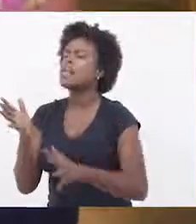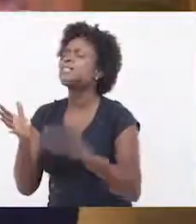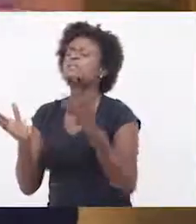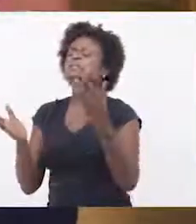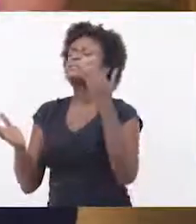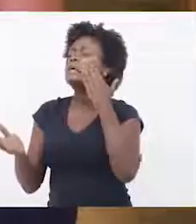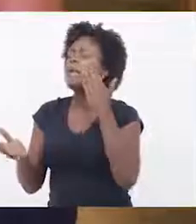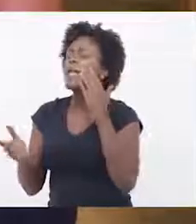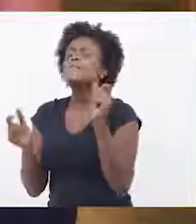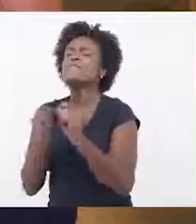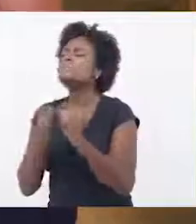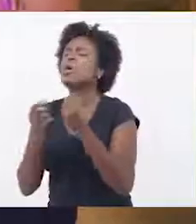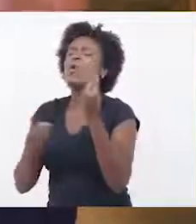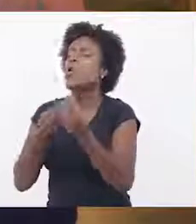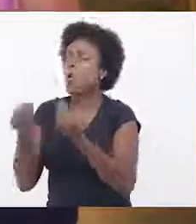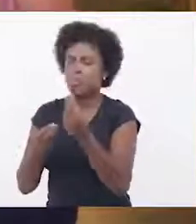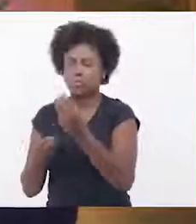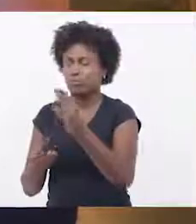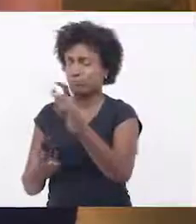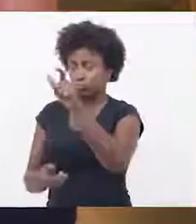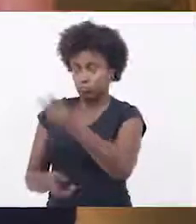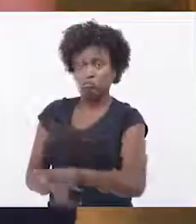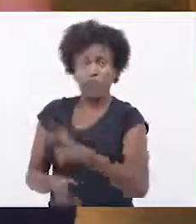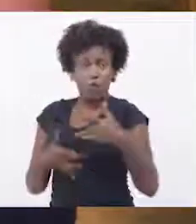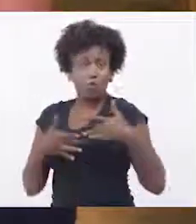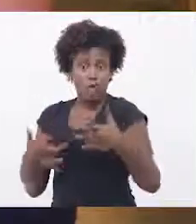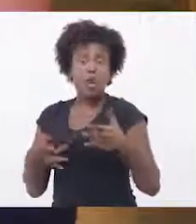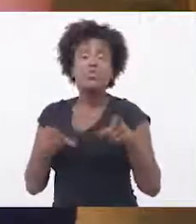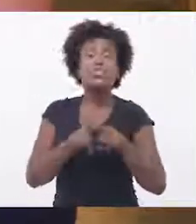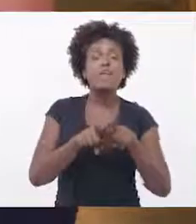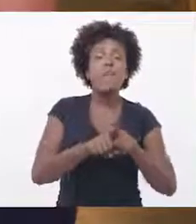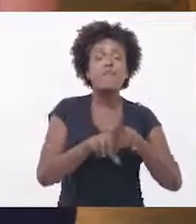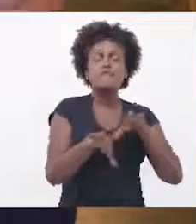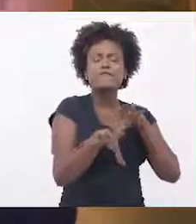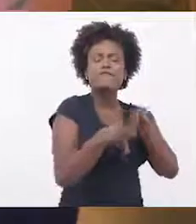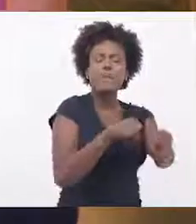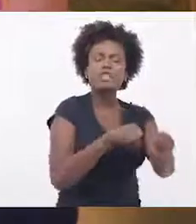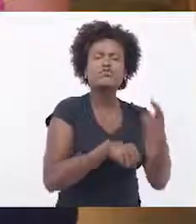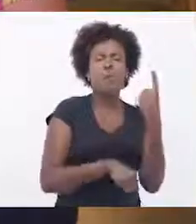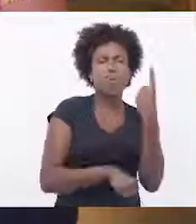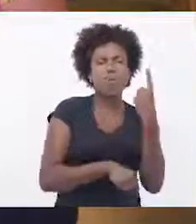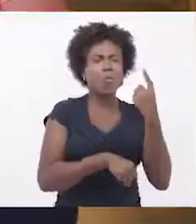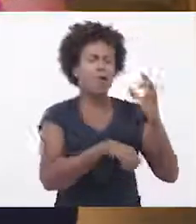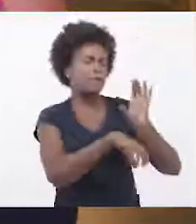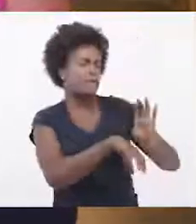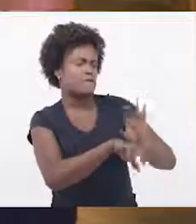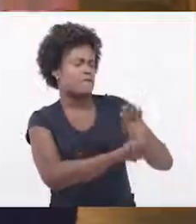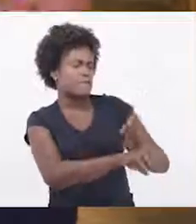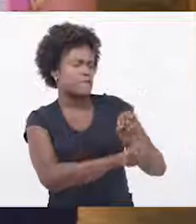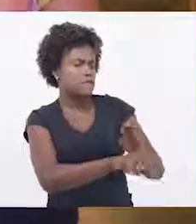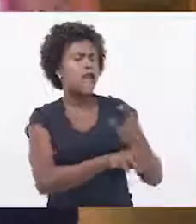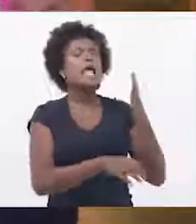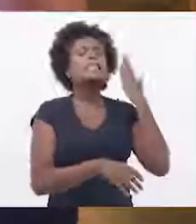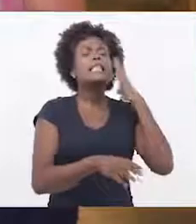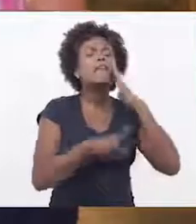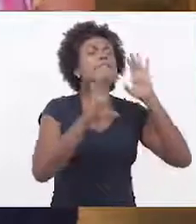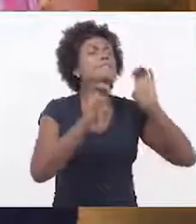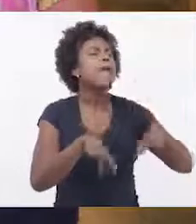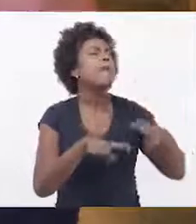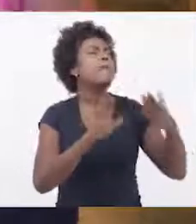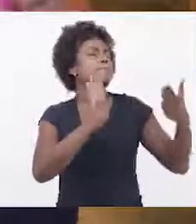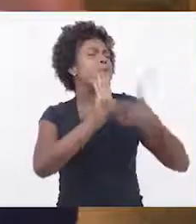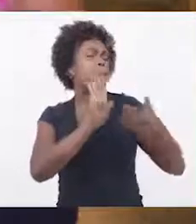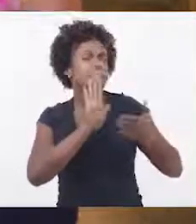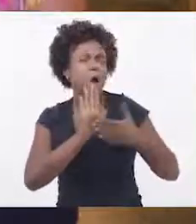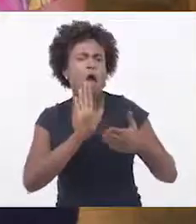sobre a atividade que ele vai desenvolver, então tudo o que ele precisa aprender para desenvolver com qualidade, e uma capacitação formativa, que é ele entender sobre o